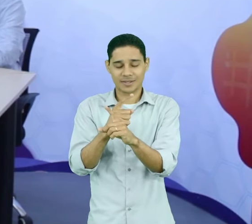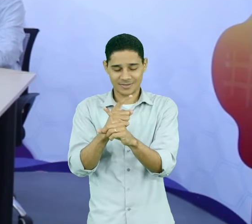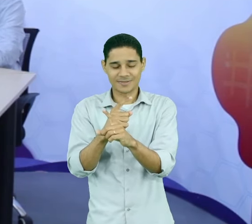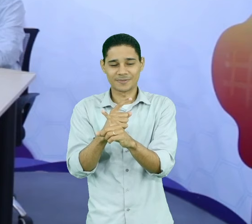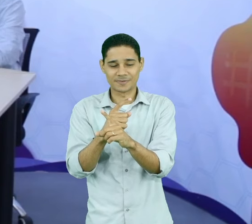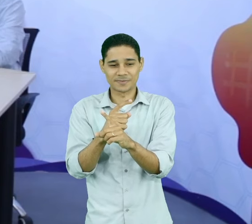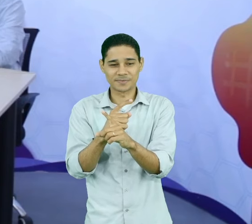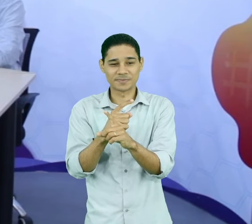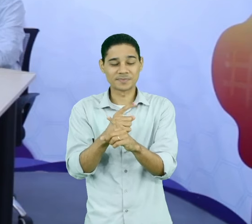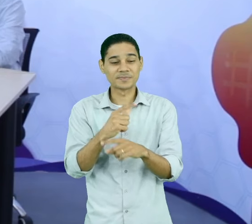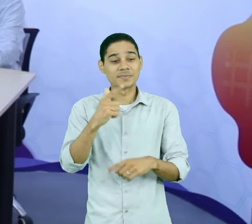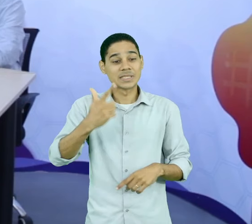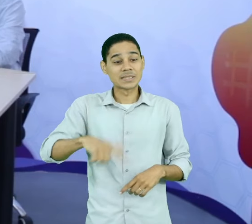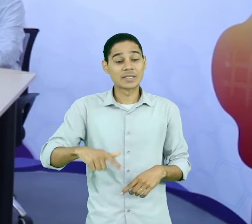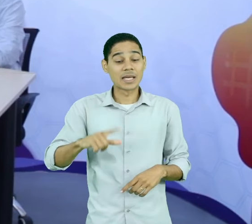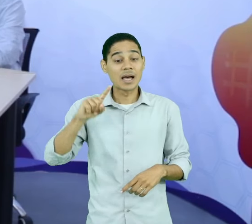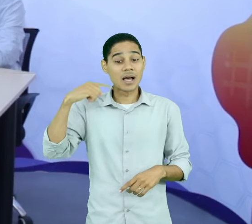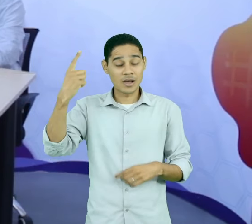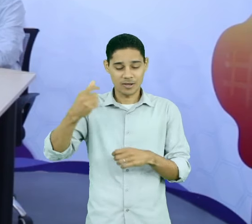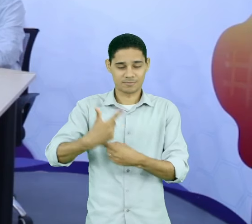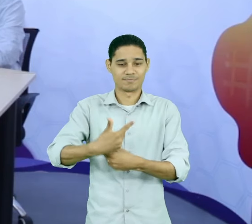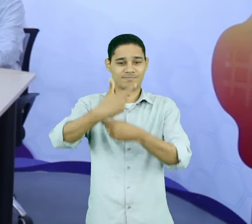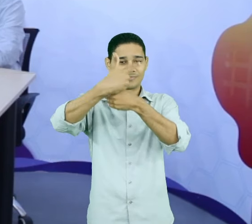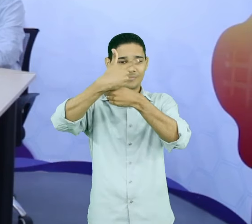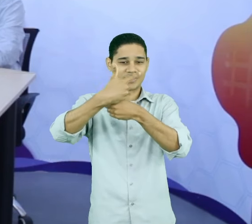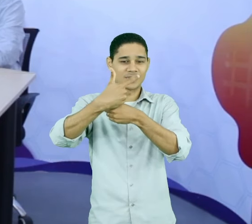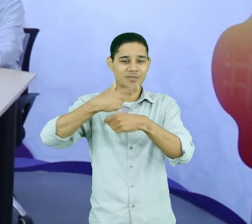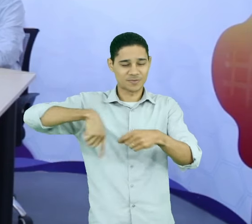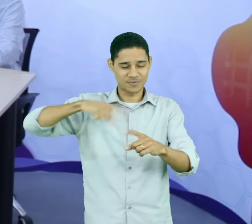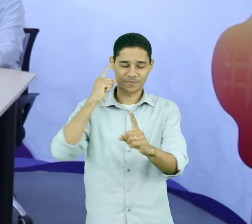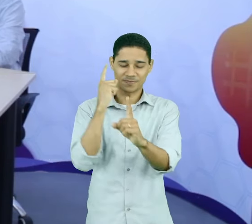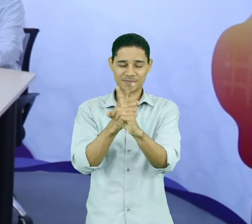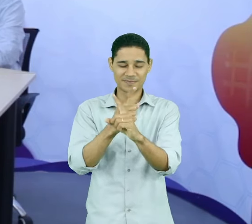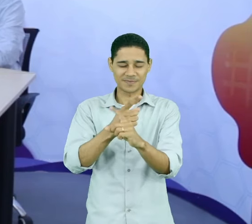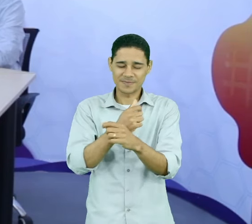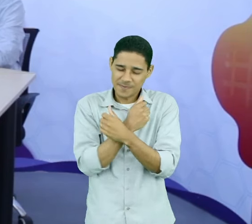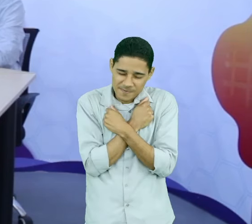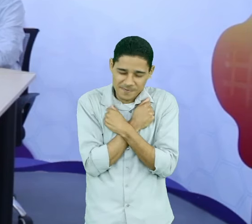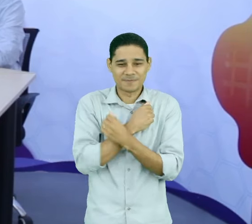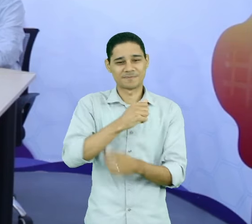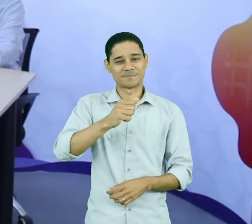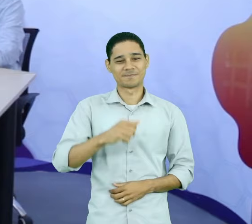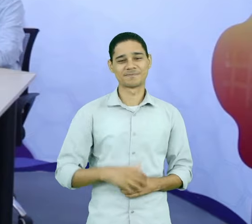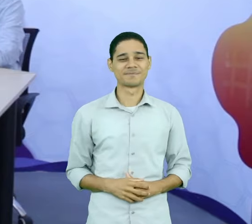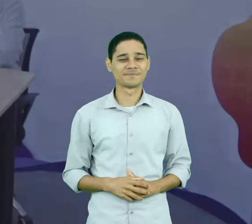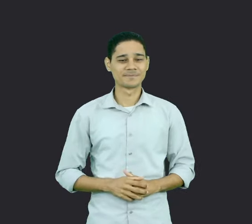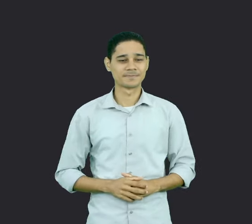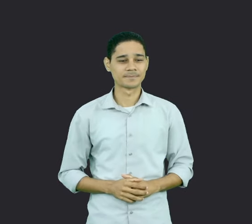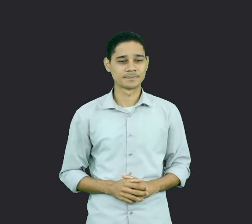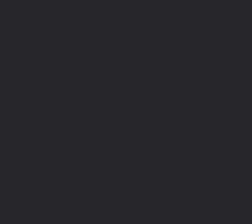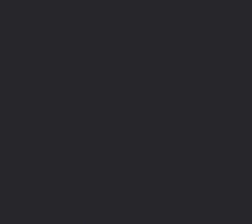também na próxima aula. Um abraço a todos. Tchau, tchau.